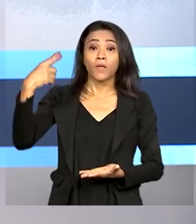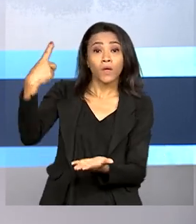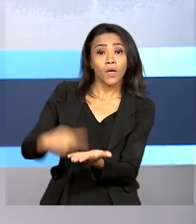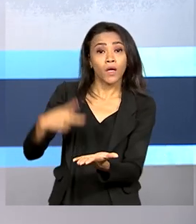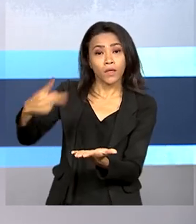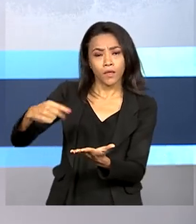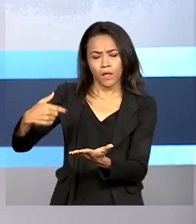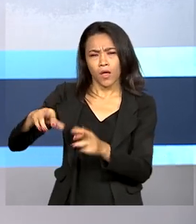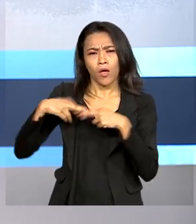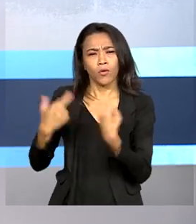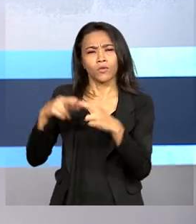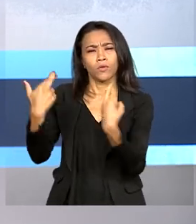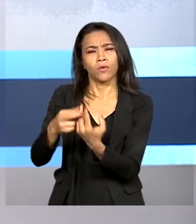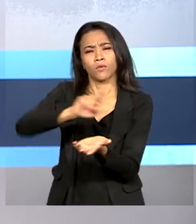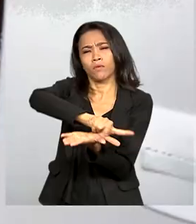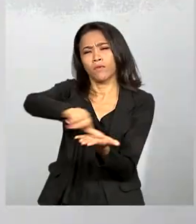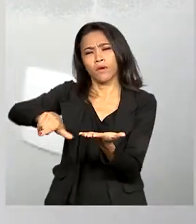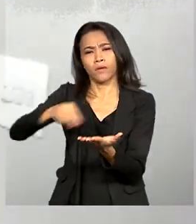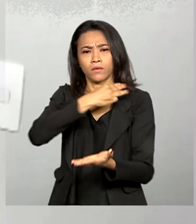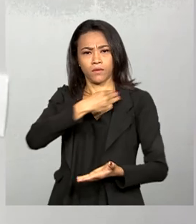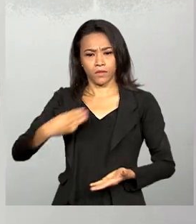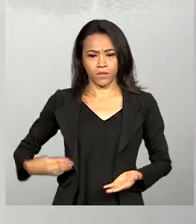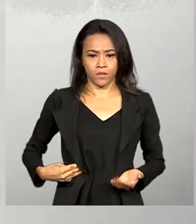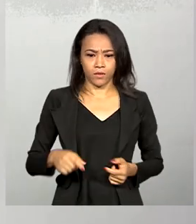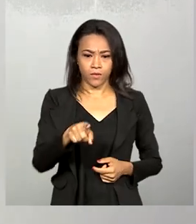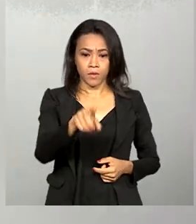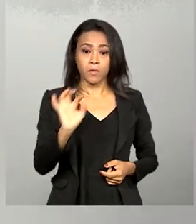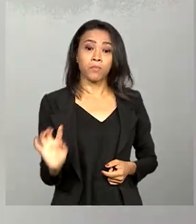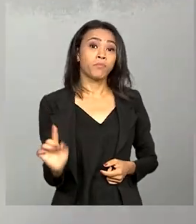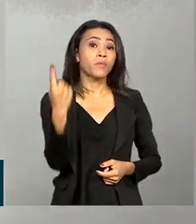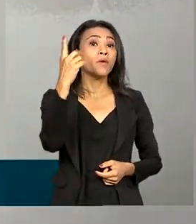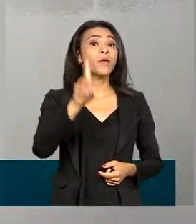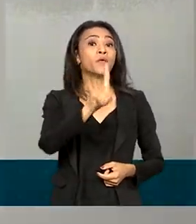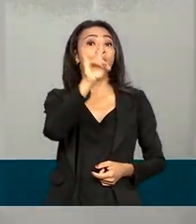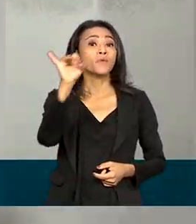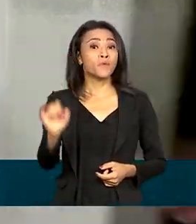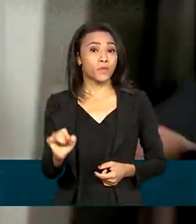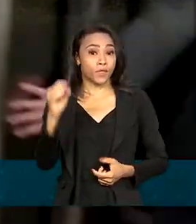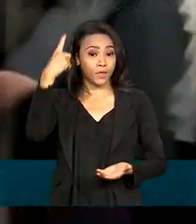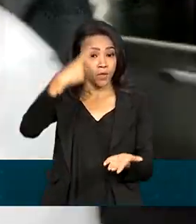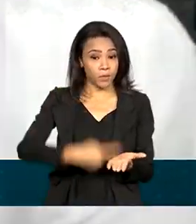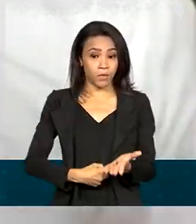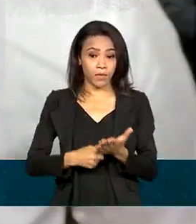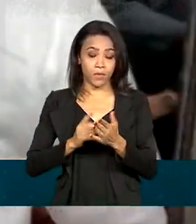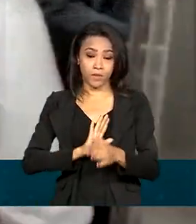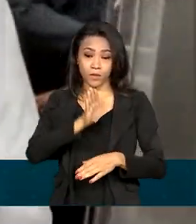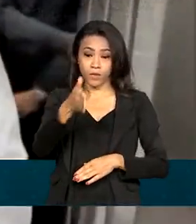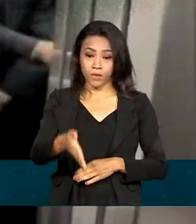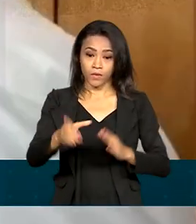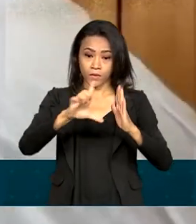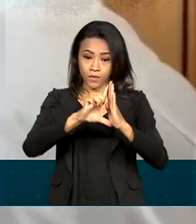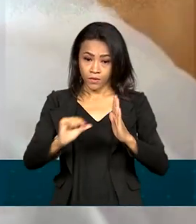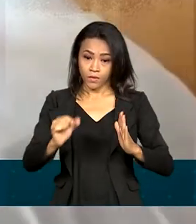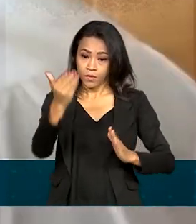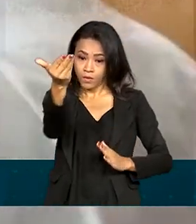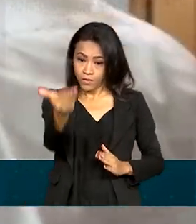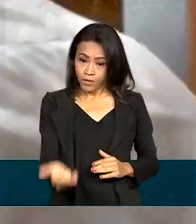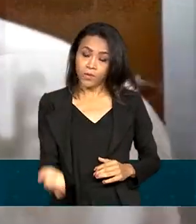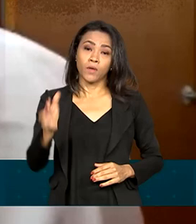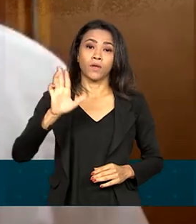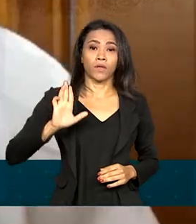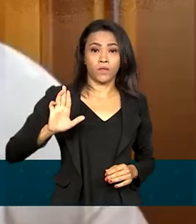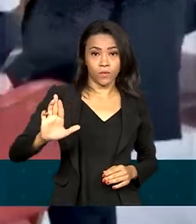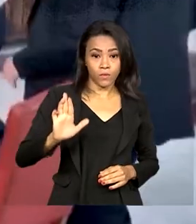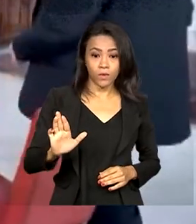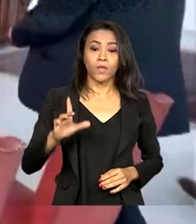reuniões com vários ministros. Em seu primeiro dia de agenda no Palácio do Planalto, o presidente Luiz Inácio Lula da